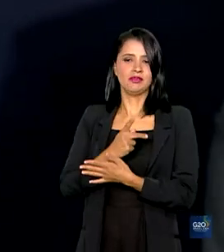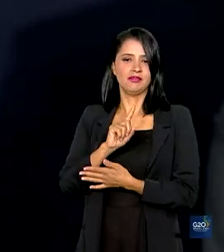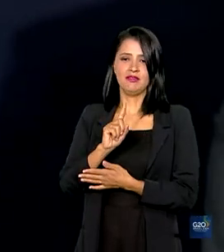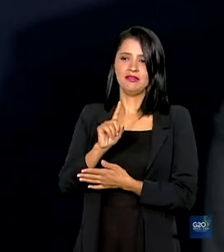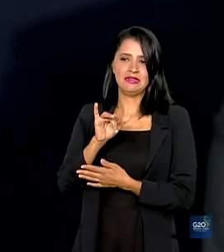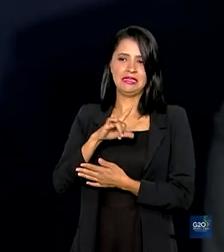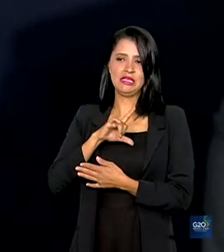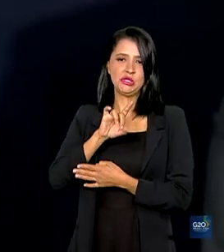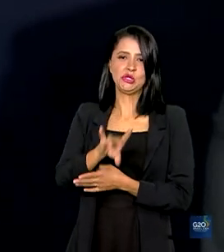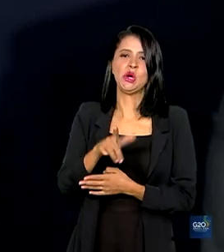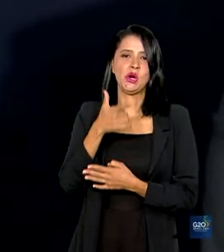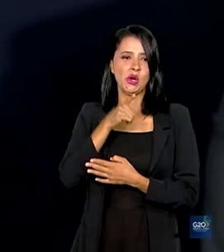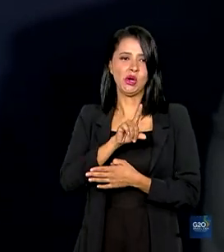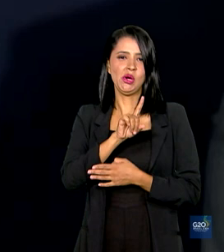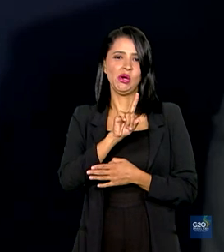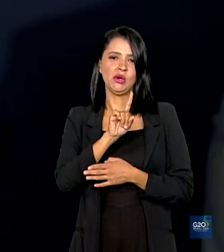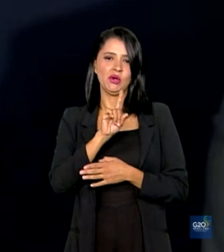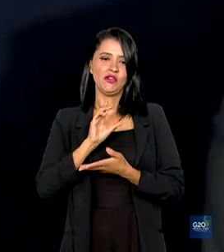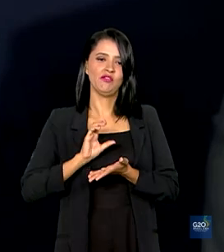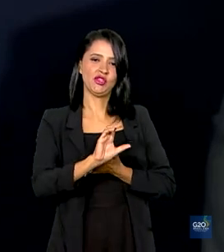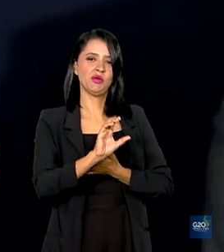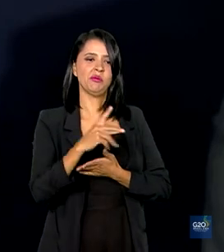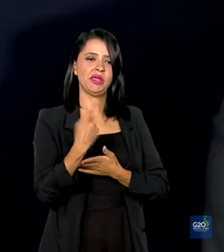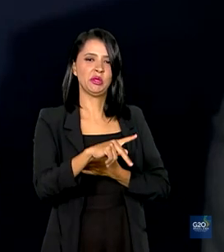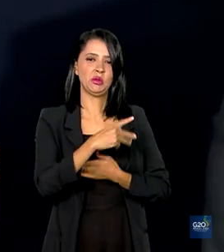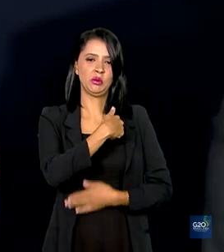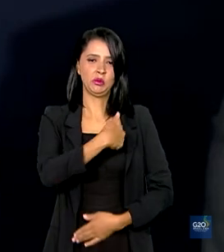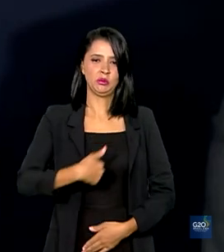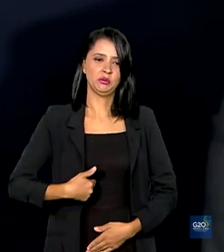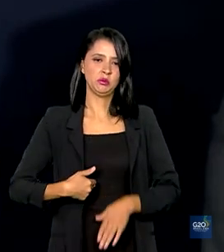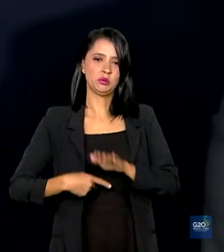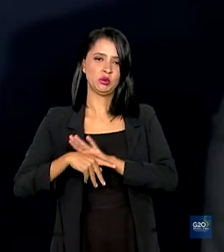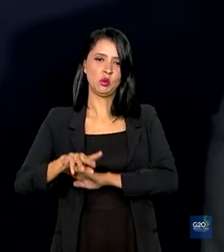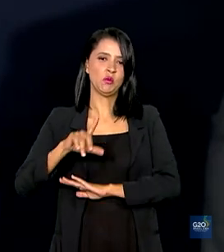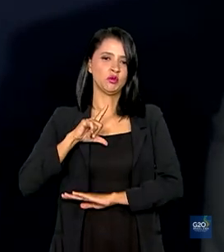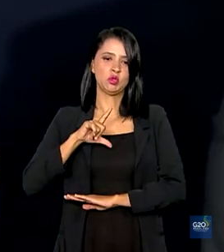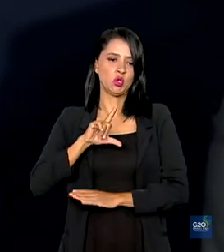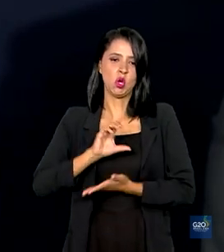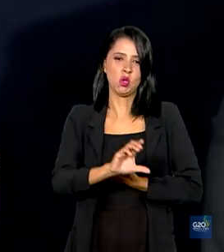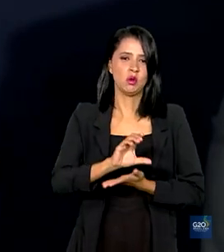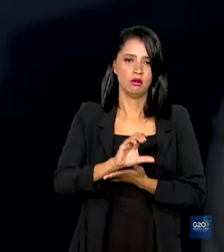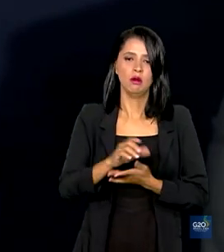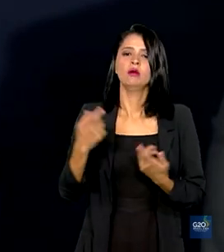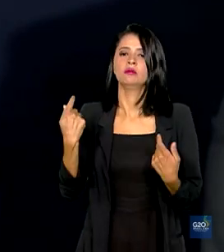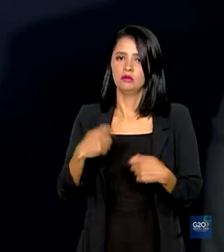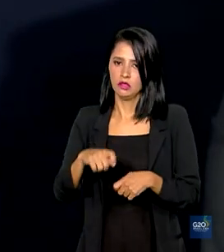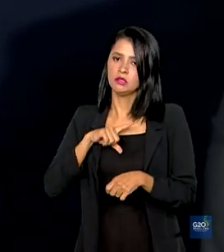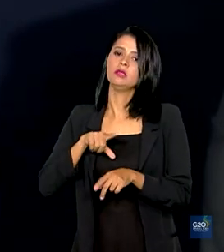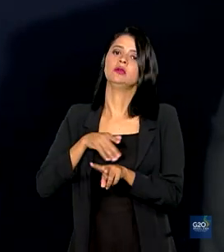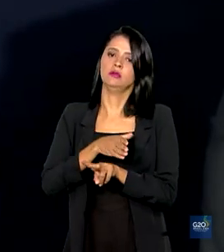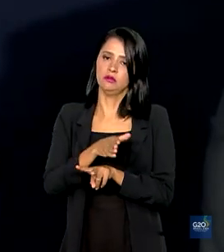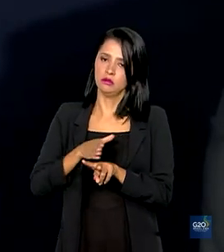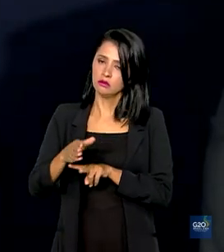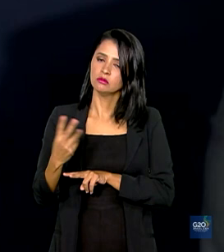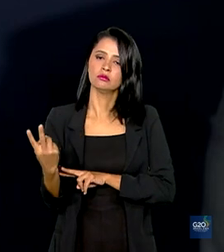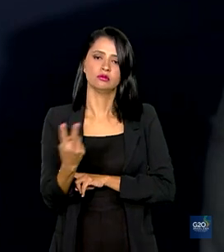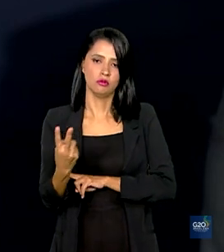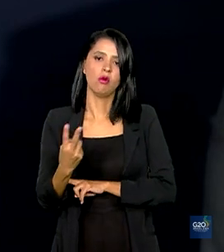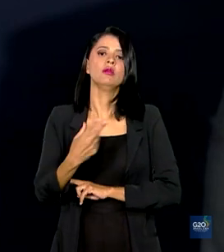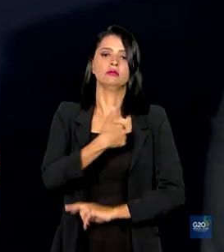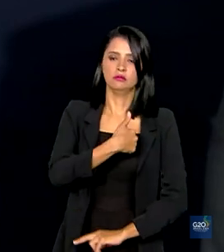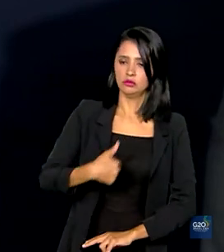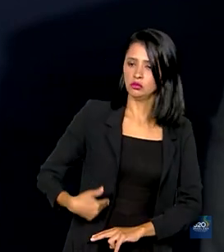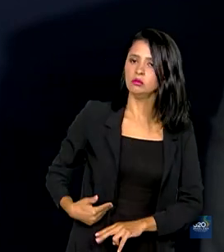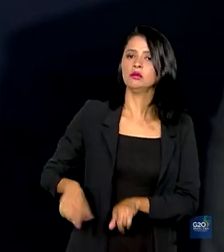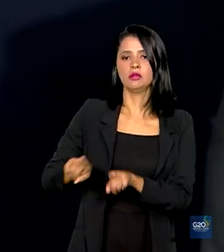tivermos apenas o polo dos investimentos públicos. Teremos que ter a junção de investimentos públicos